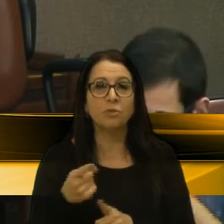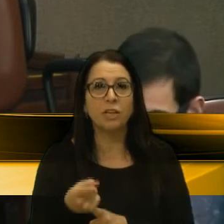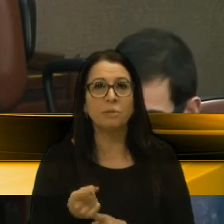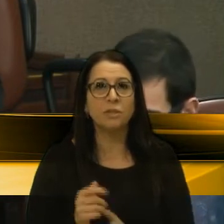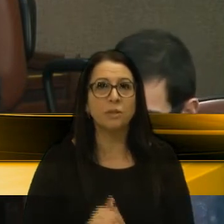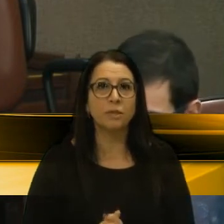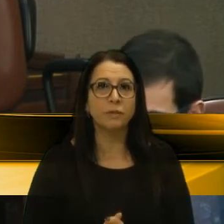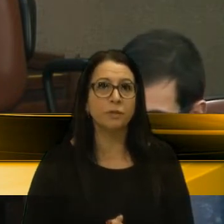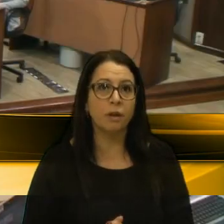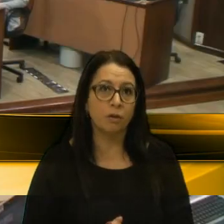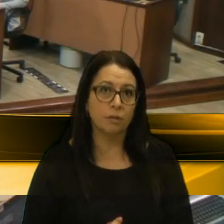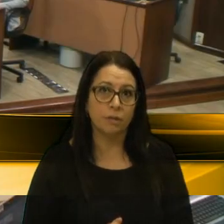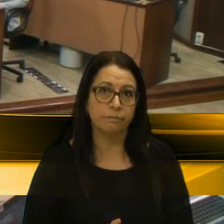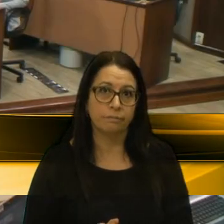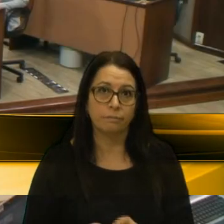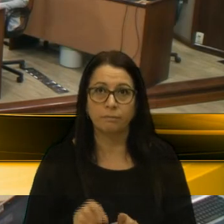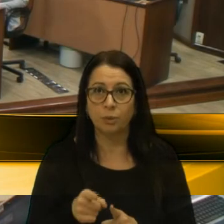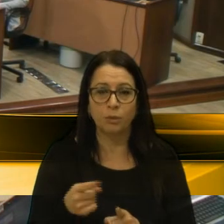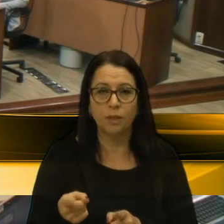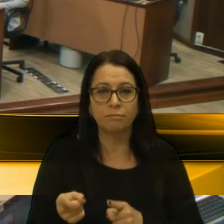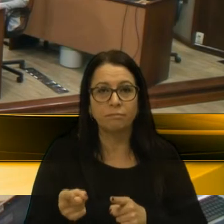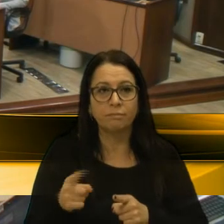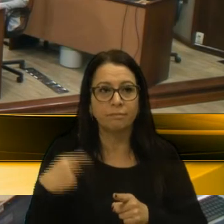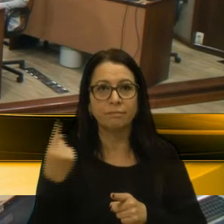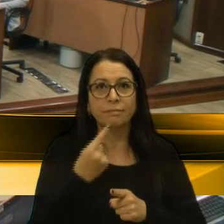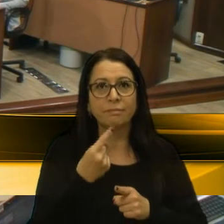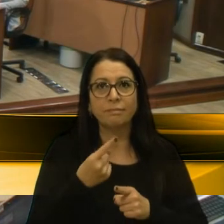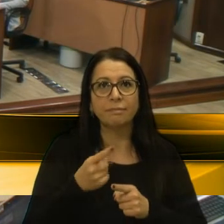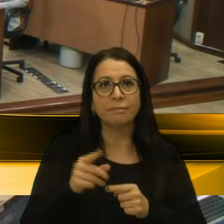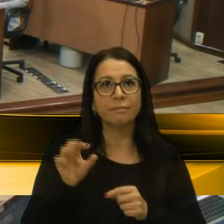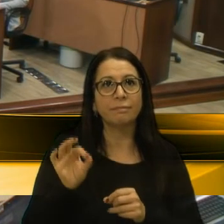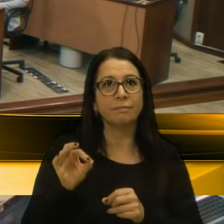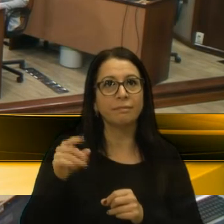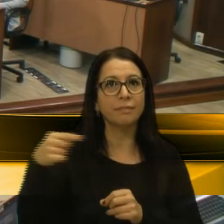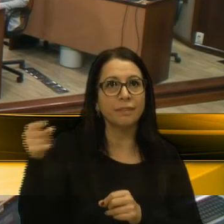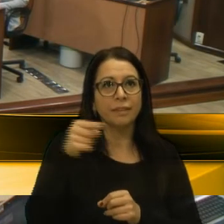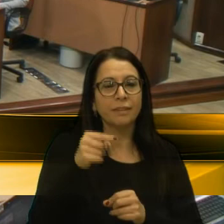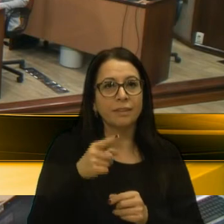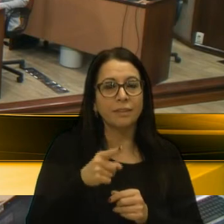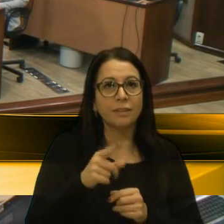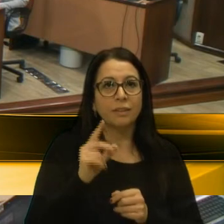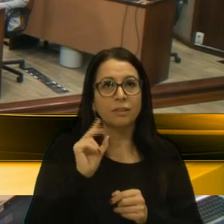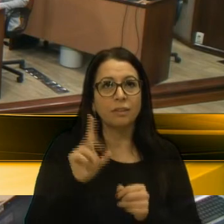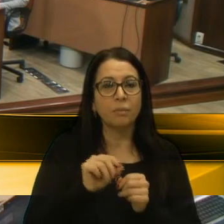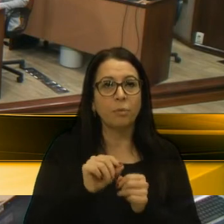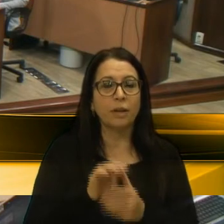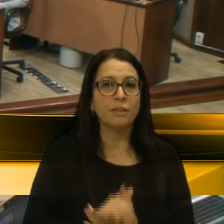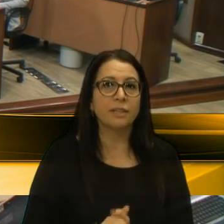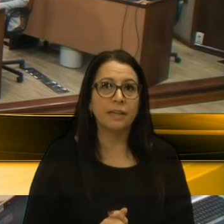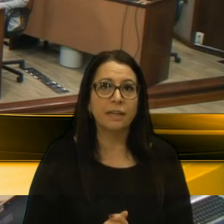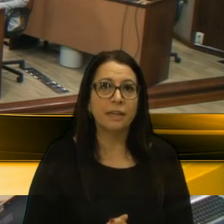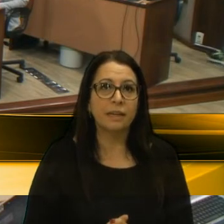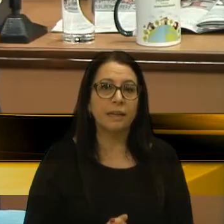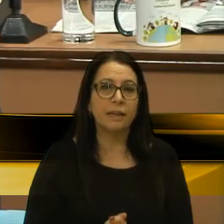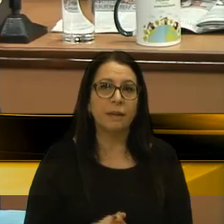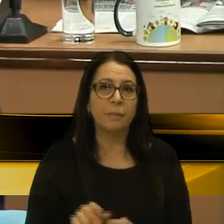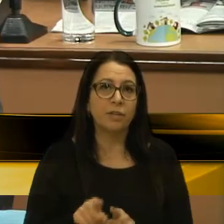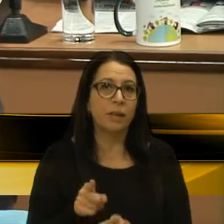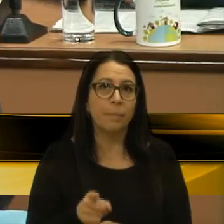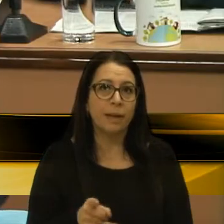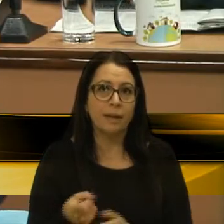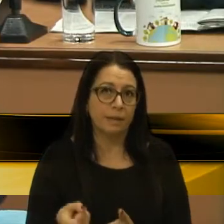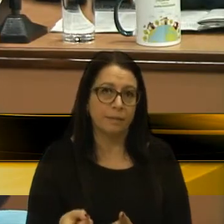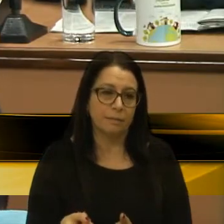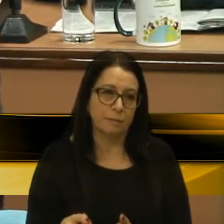Gustavo? Vereador Alói, basicamente pontual. Isso nós fomos cobrados pela comunidade, e isso foi um